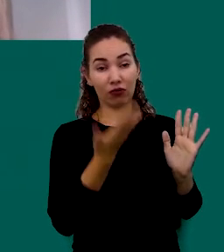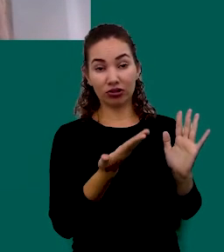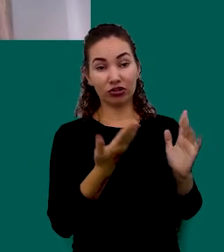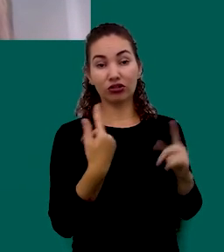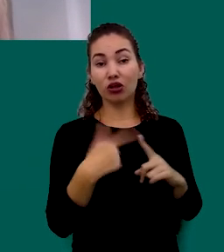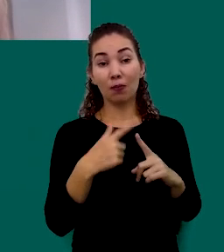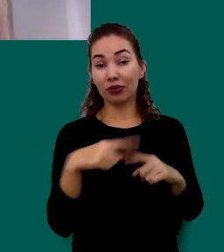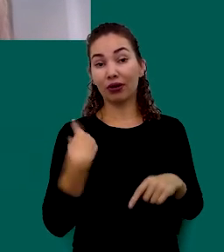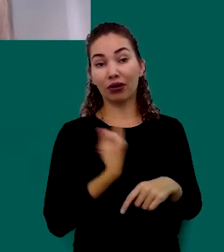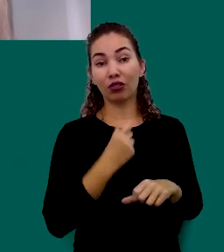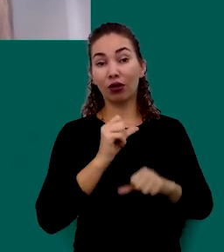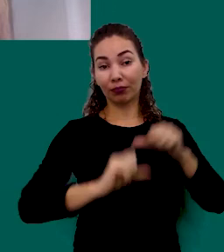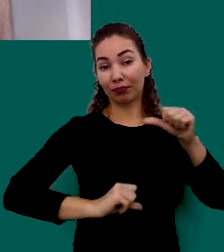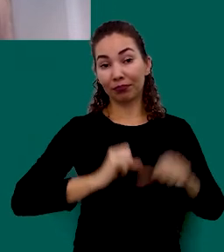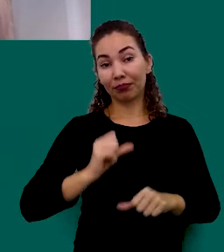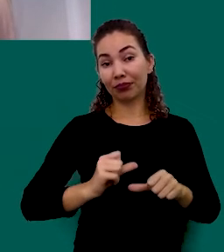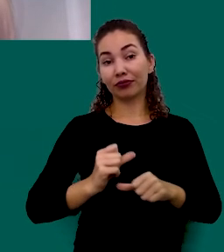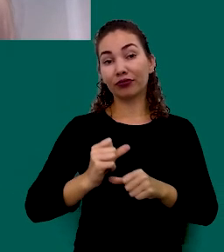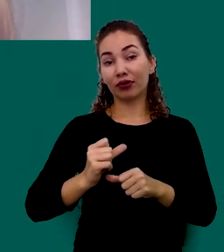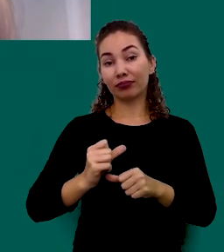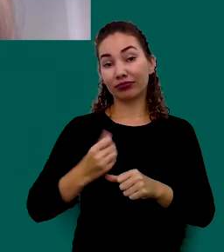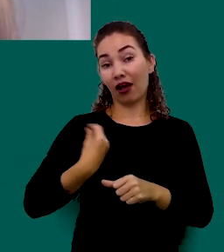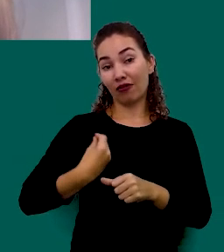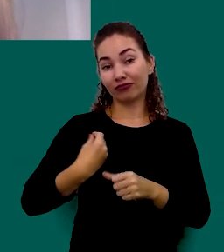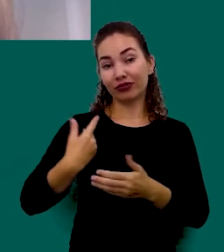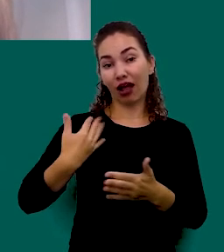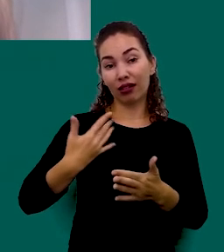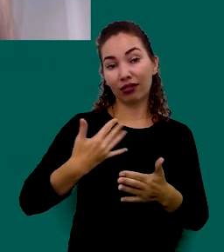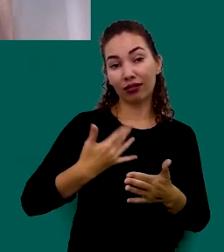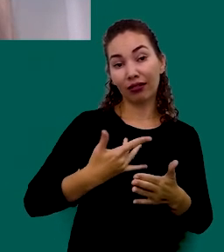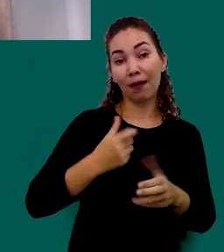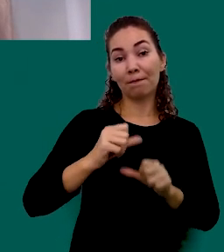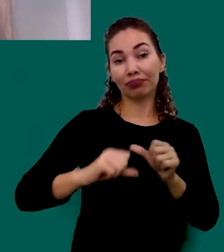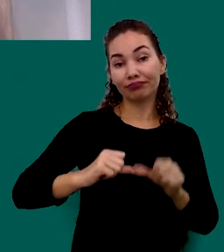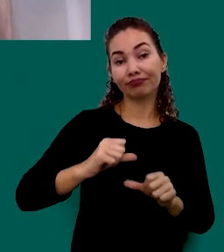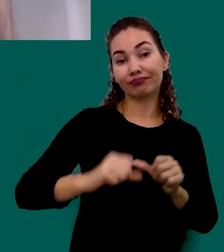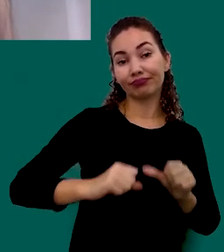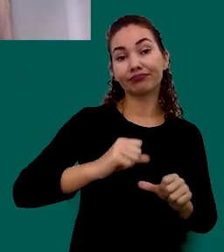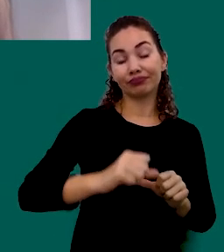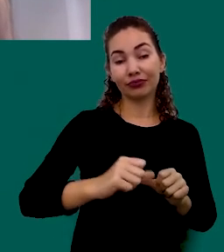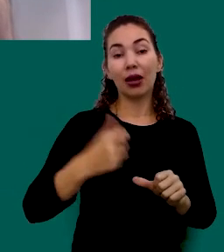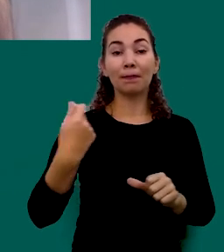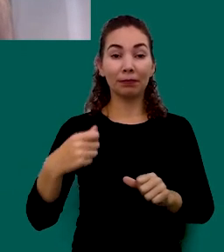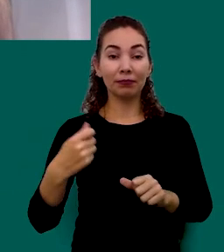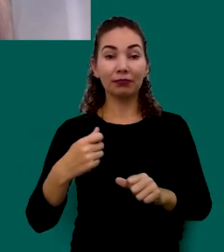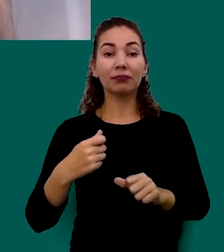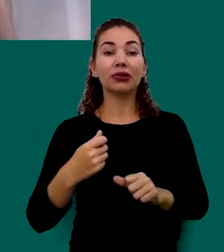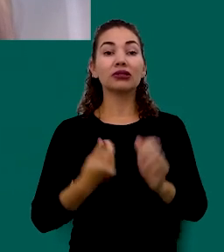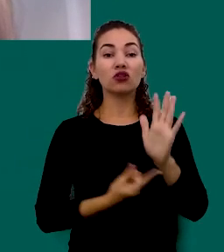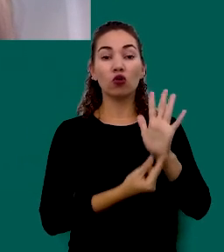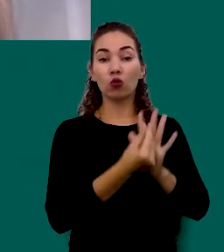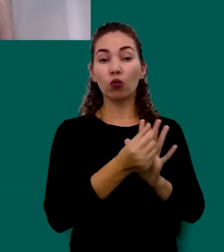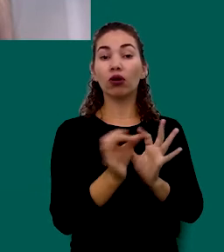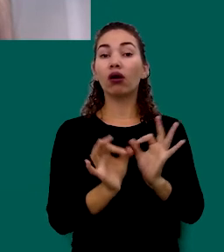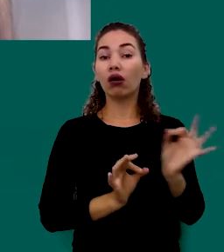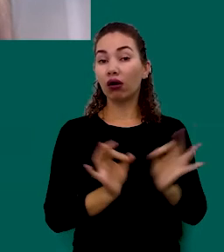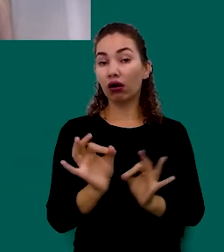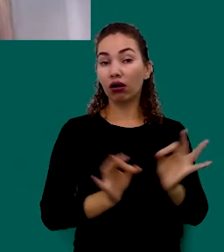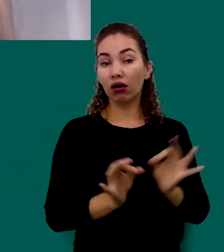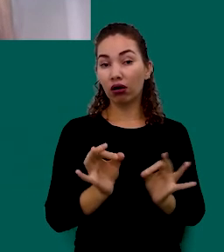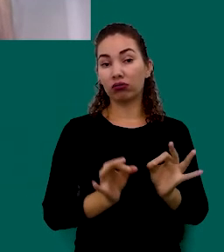gente Tem Mudanças Ao Longo Da Nossa Caminhada E Que Precisam Ser Ajustadas A gente Tem Que Ter Um Orçamento Sempre Ajustado